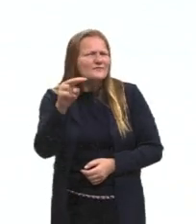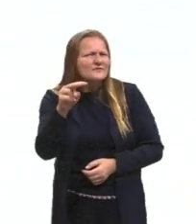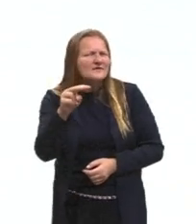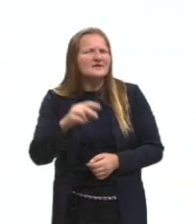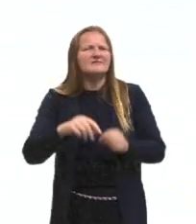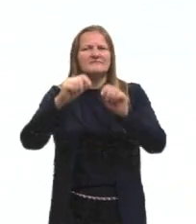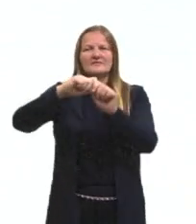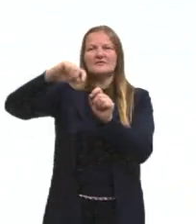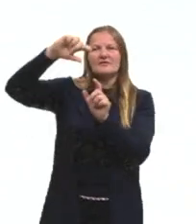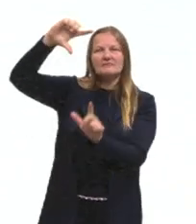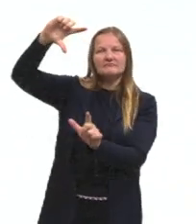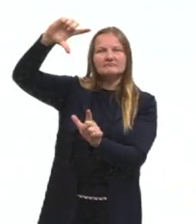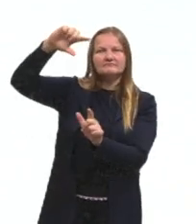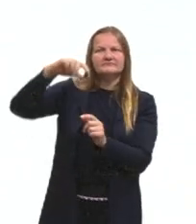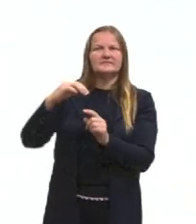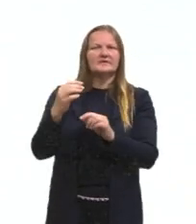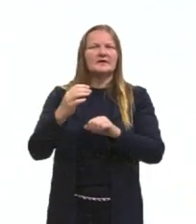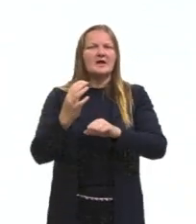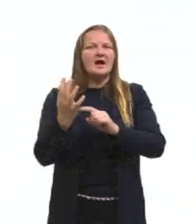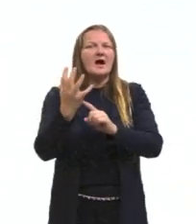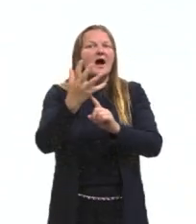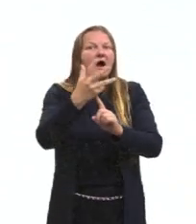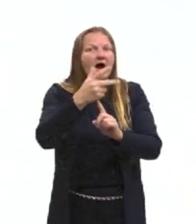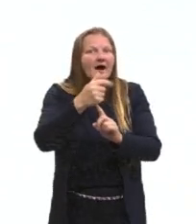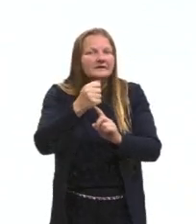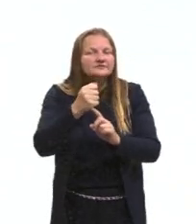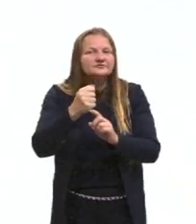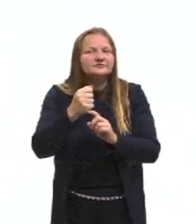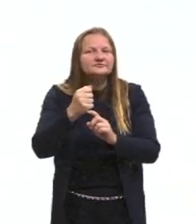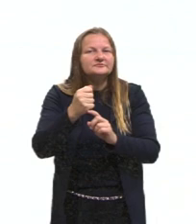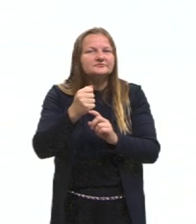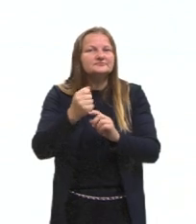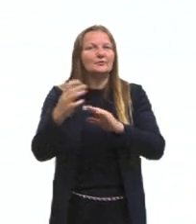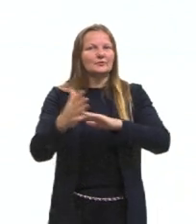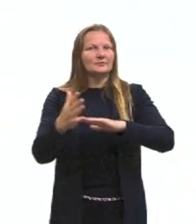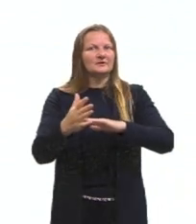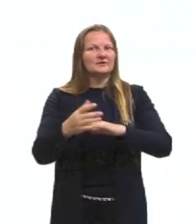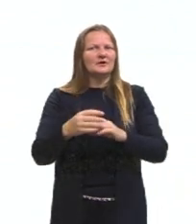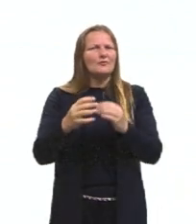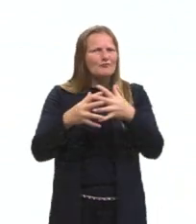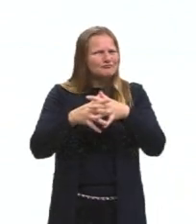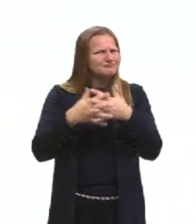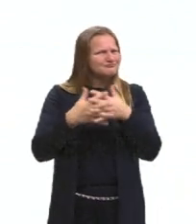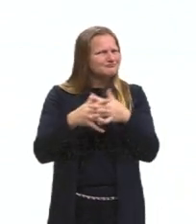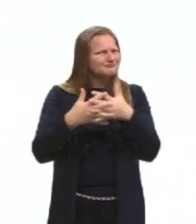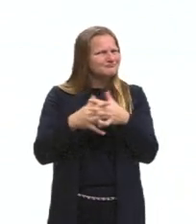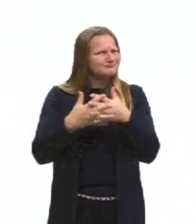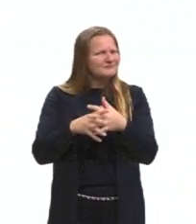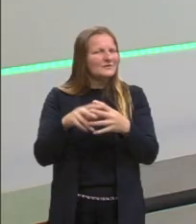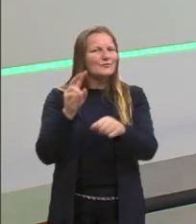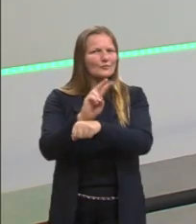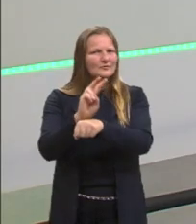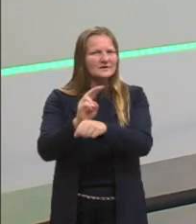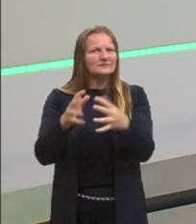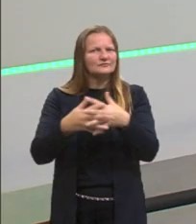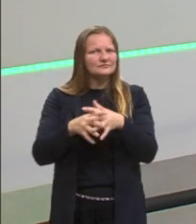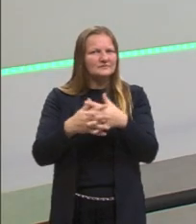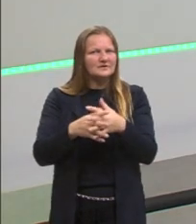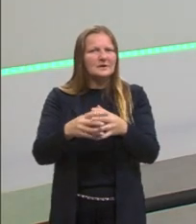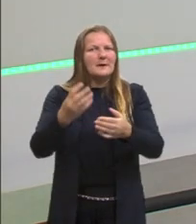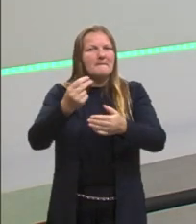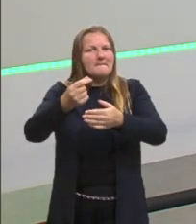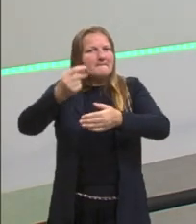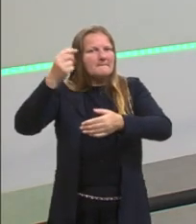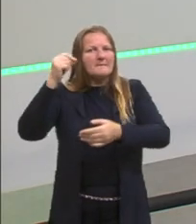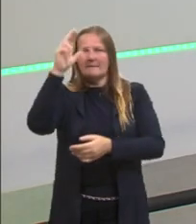cartaz falando de arte contemporânea, vocês vão enxergar essa obra. Mas é importante não confundir, né, lembrar que essa é uma obra do período